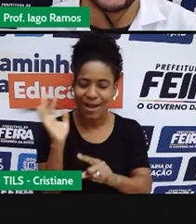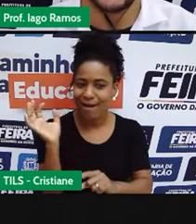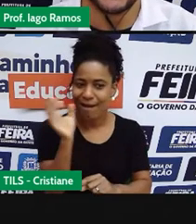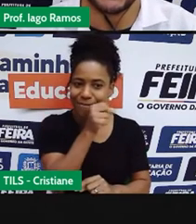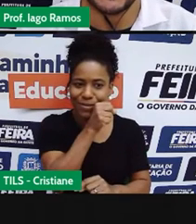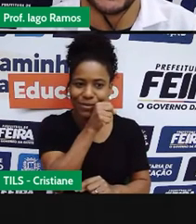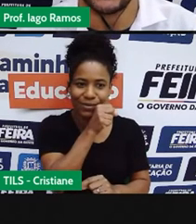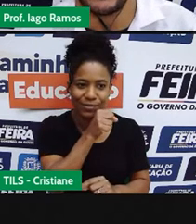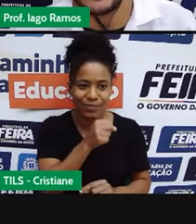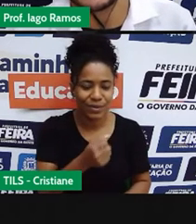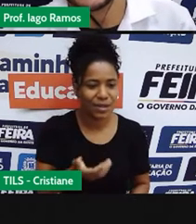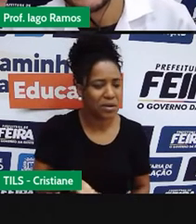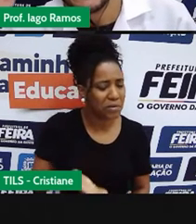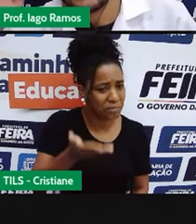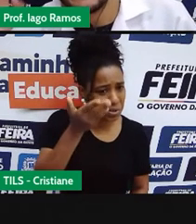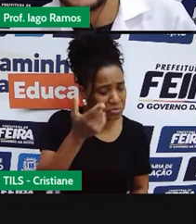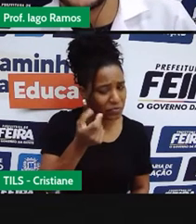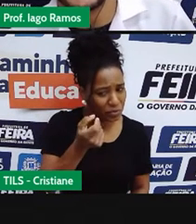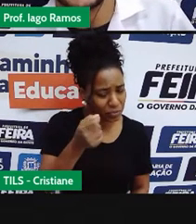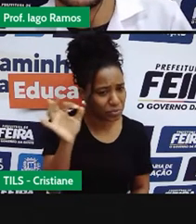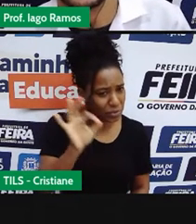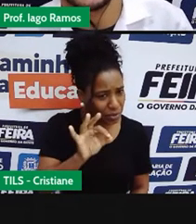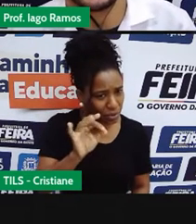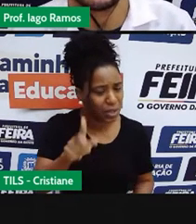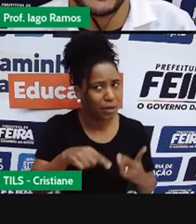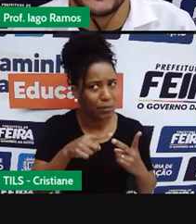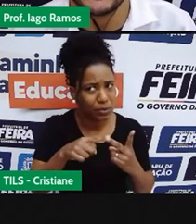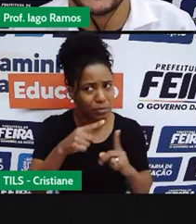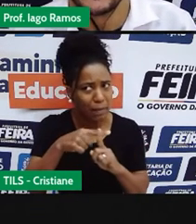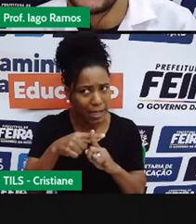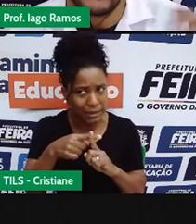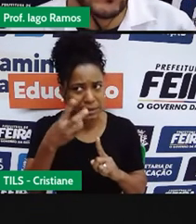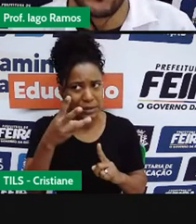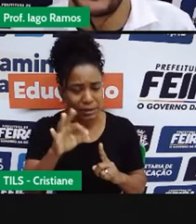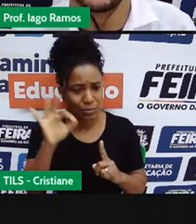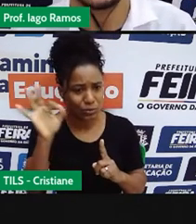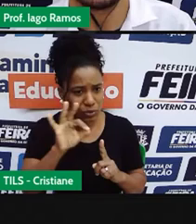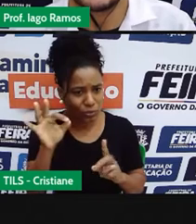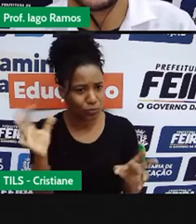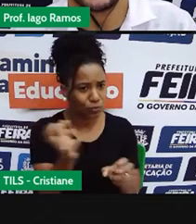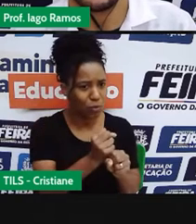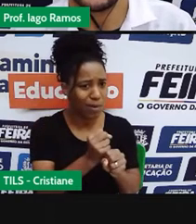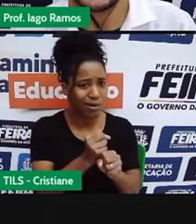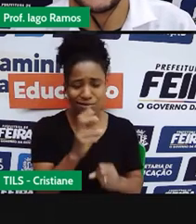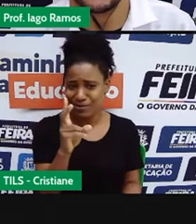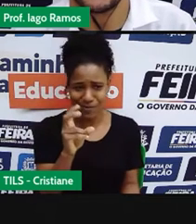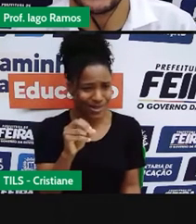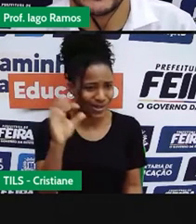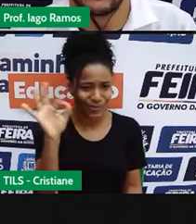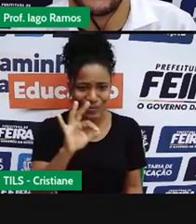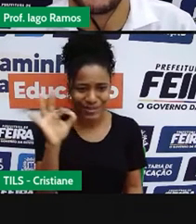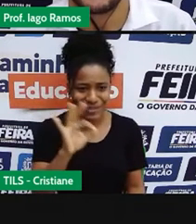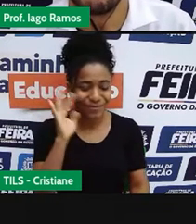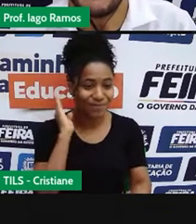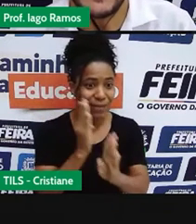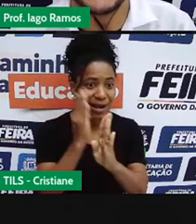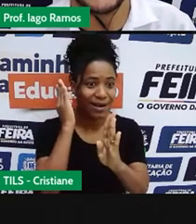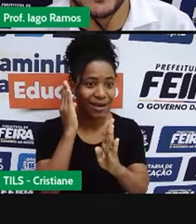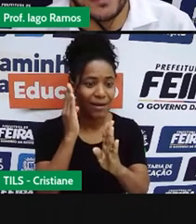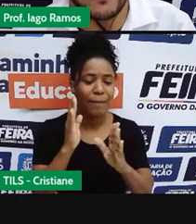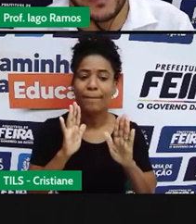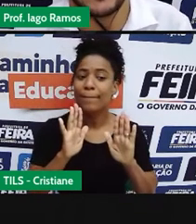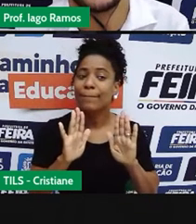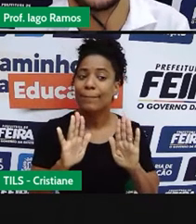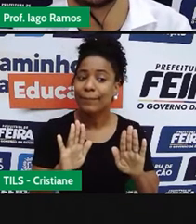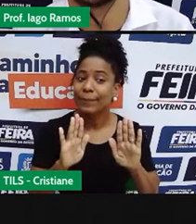Aumento de 20% em um mês, aumento de 30% em um mês, um aumento de 50% no total. Mas,